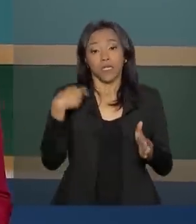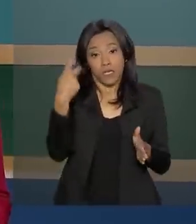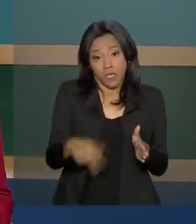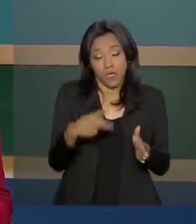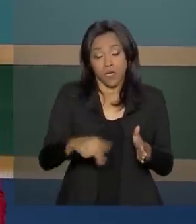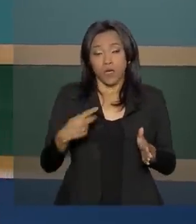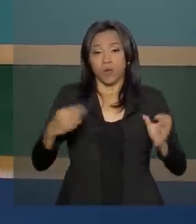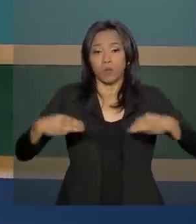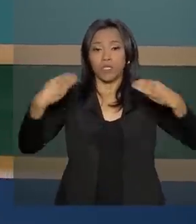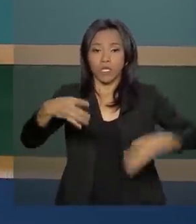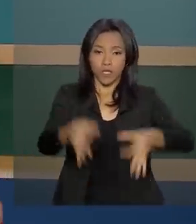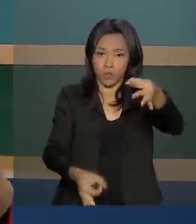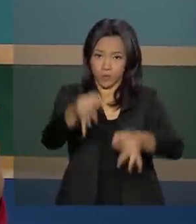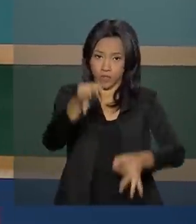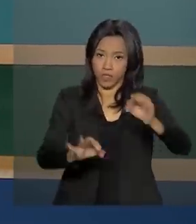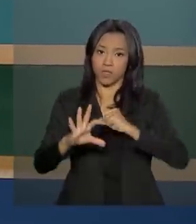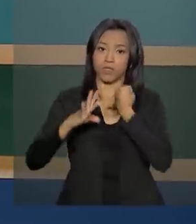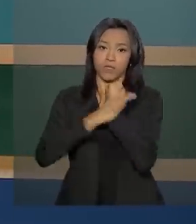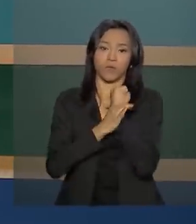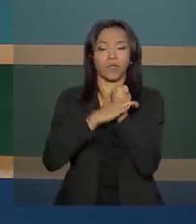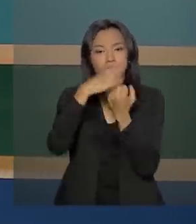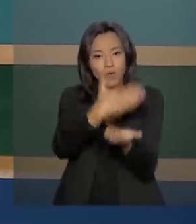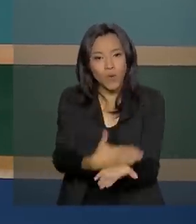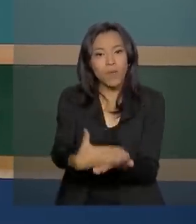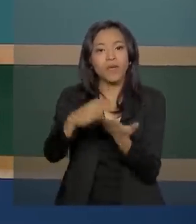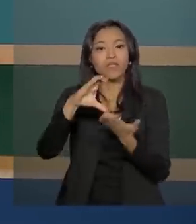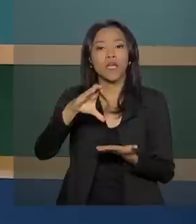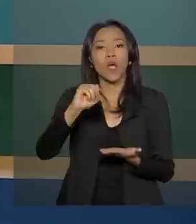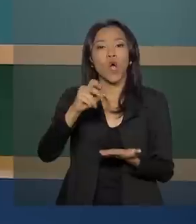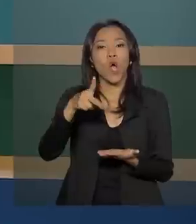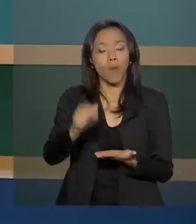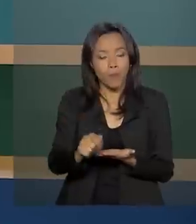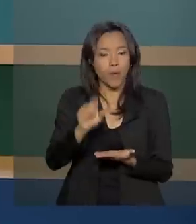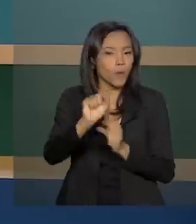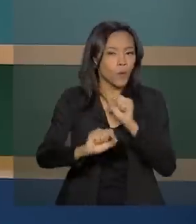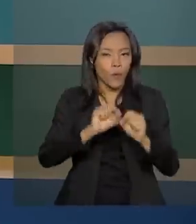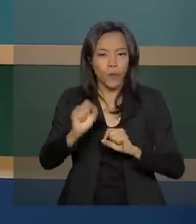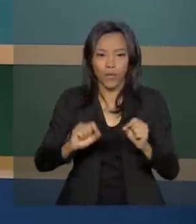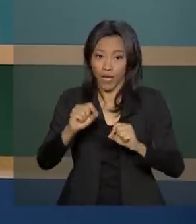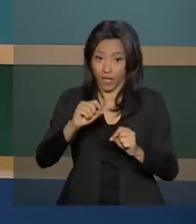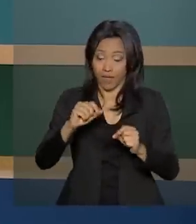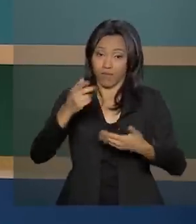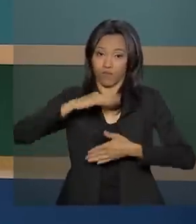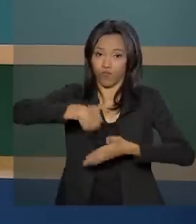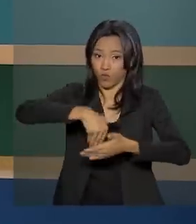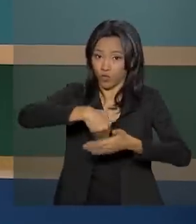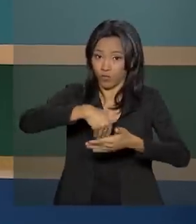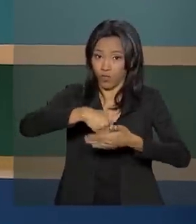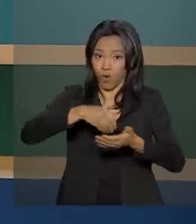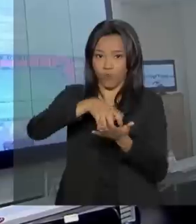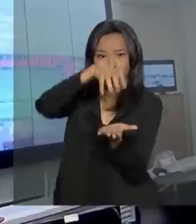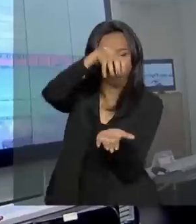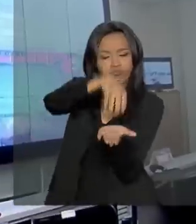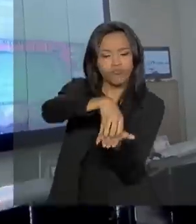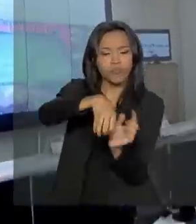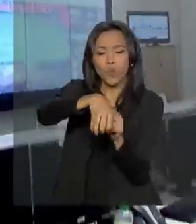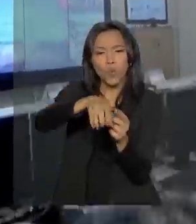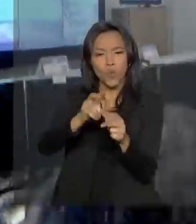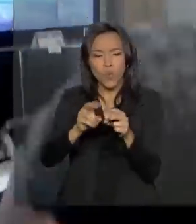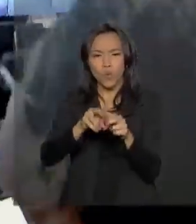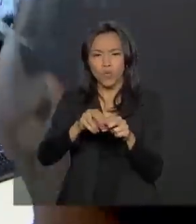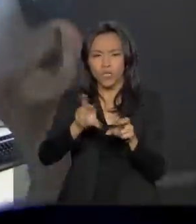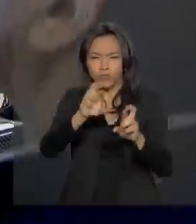da Justiça e Segurança Pública dá início à Operação Copa América no Centro Integrado de Comando e Controle Nacional. O centro já funciona